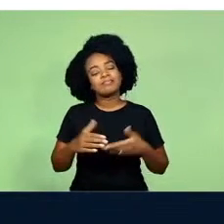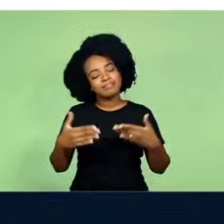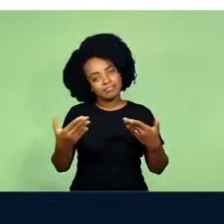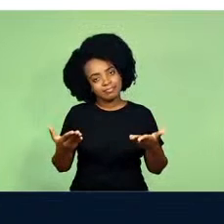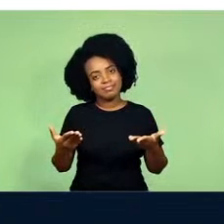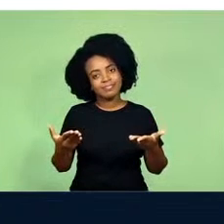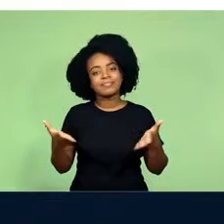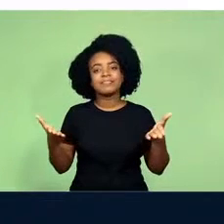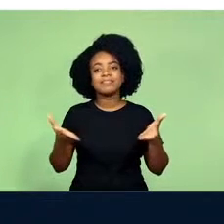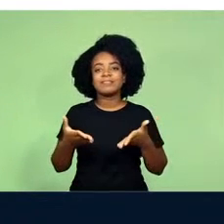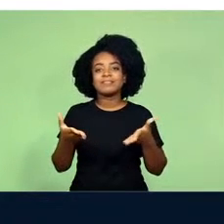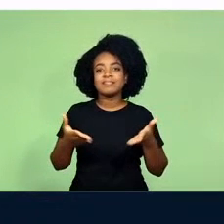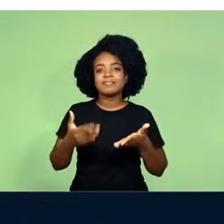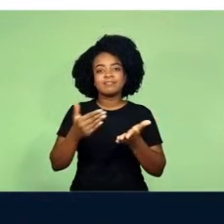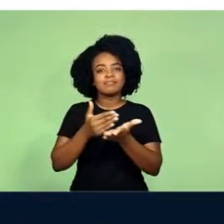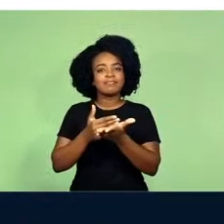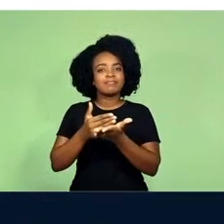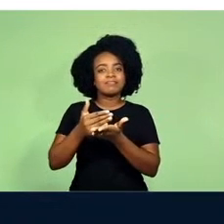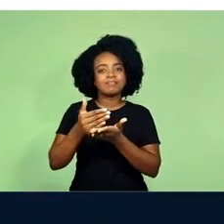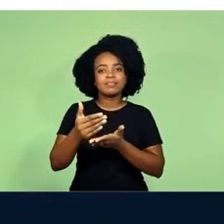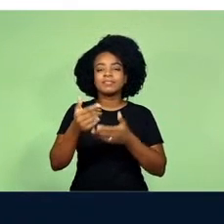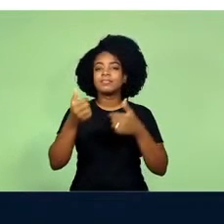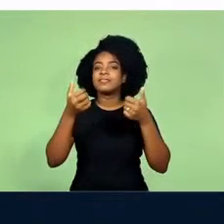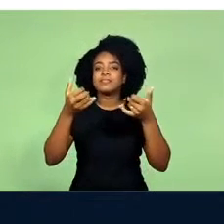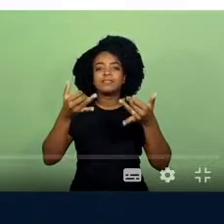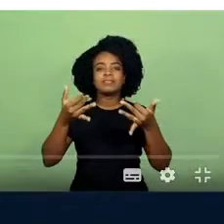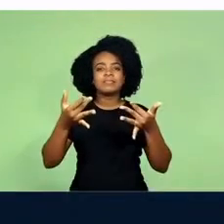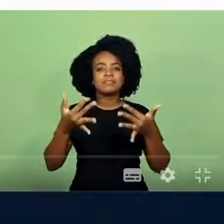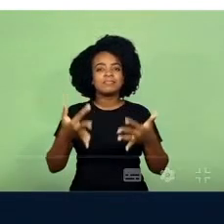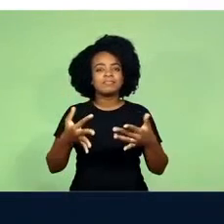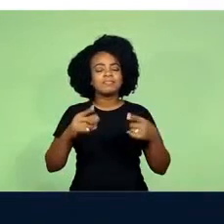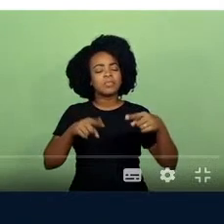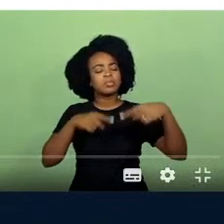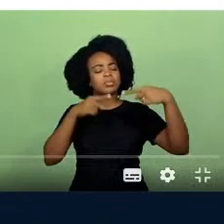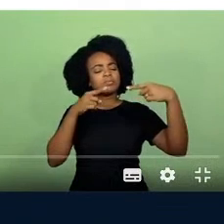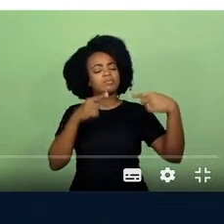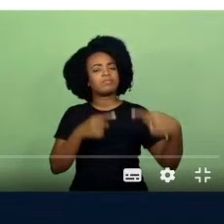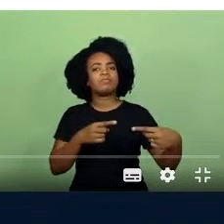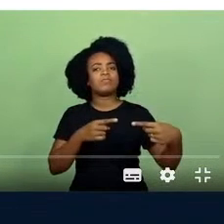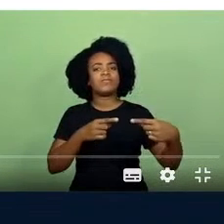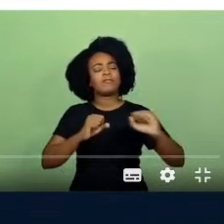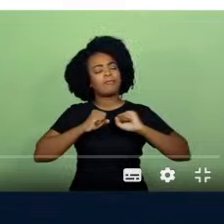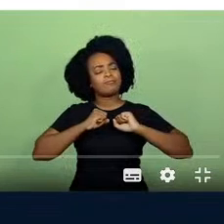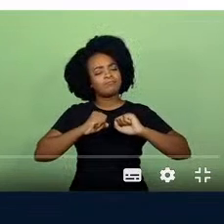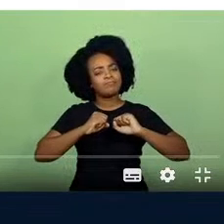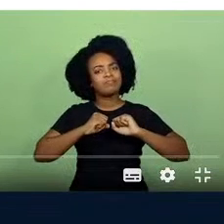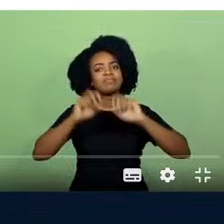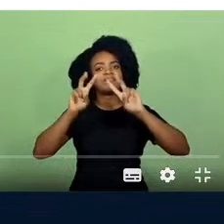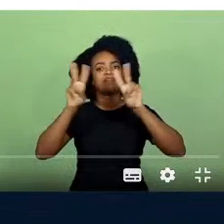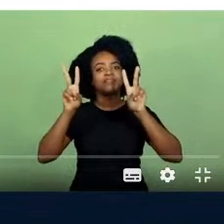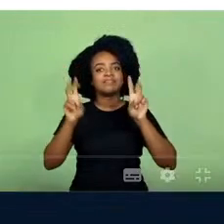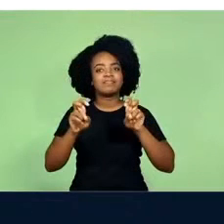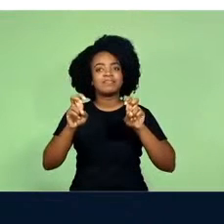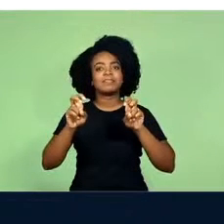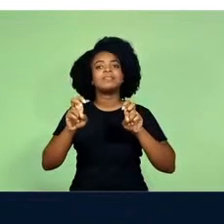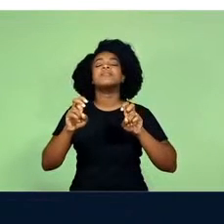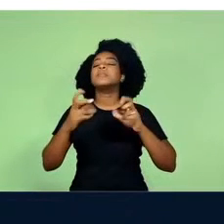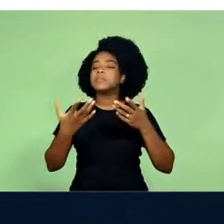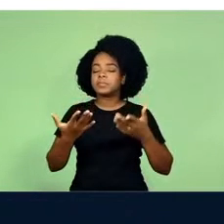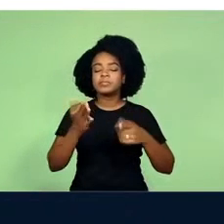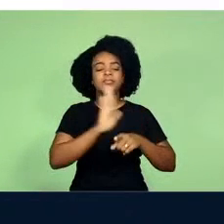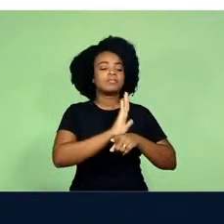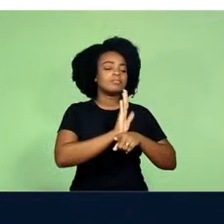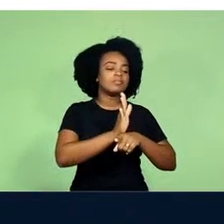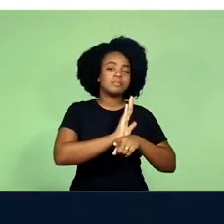Bom, vamos começar falando do desafio que é debater esse tema, cinema e a